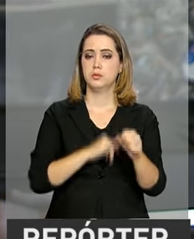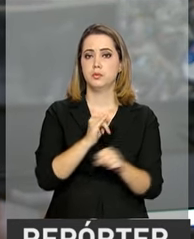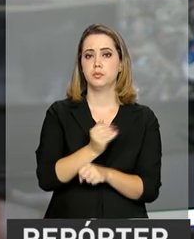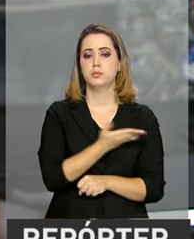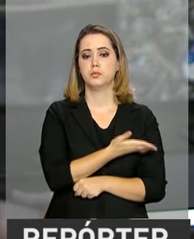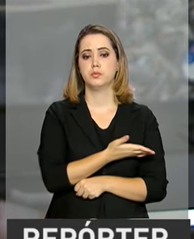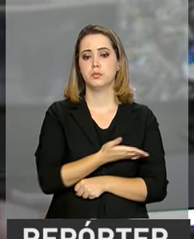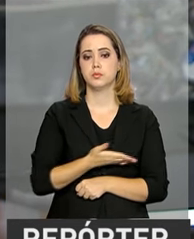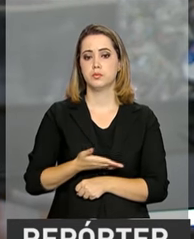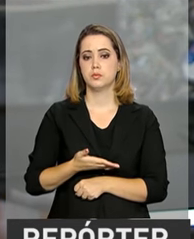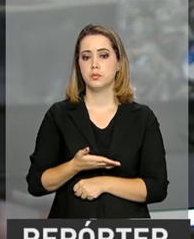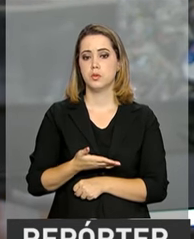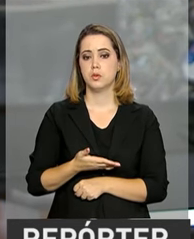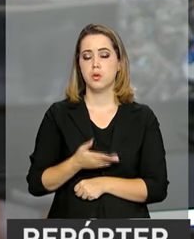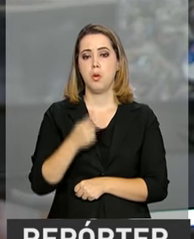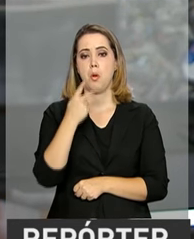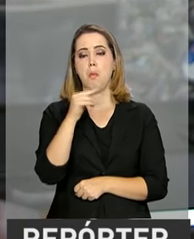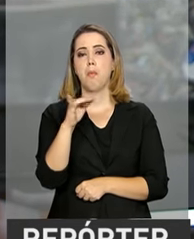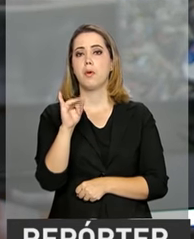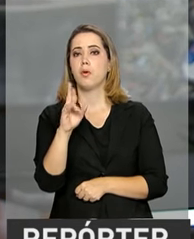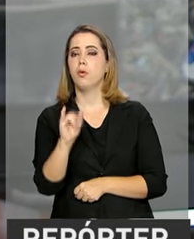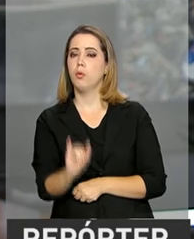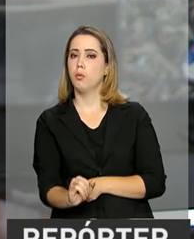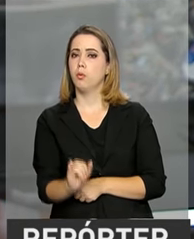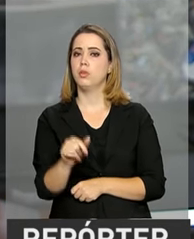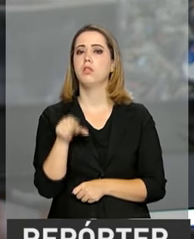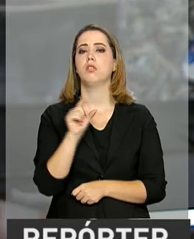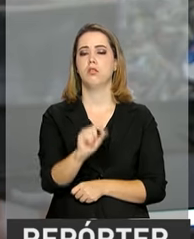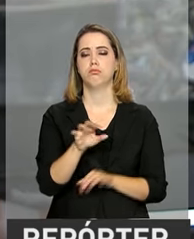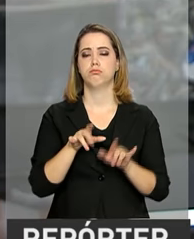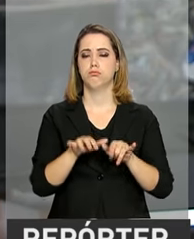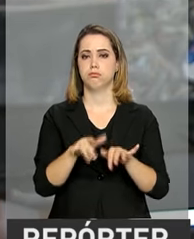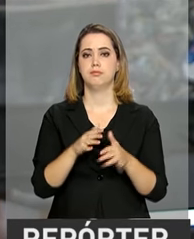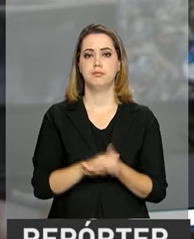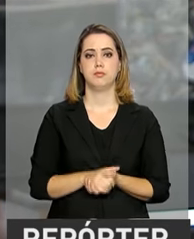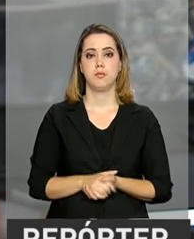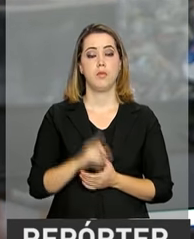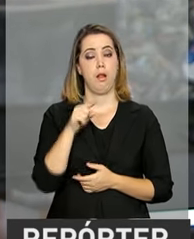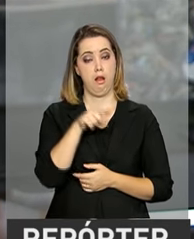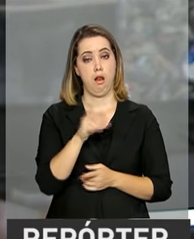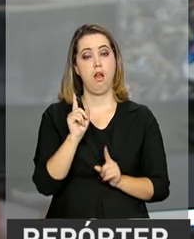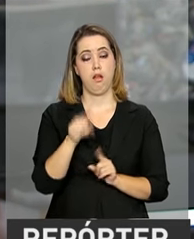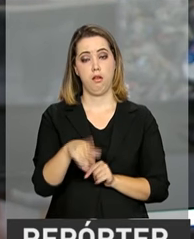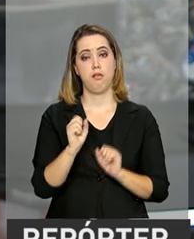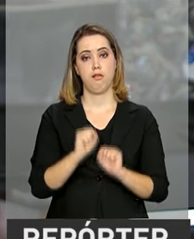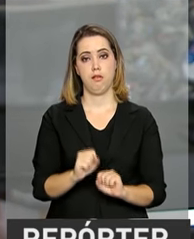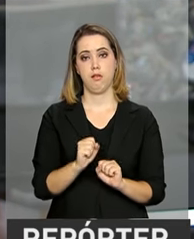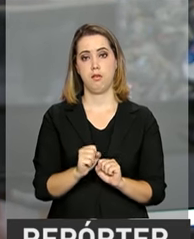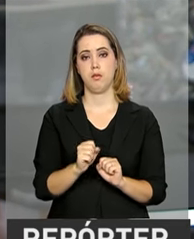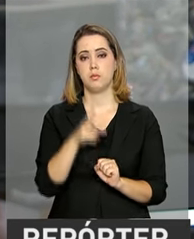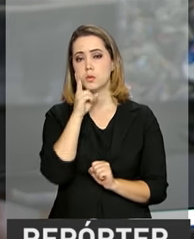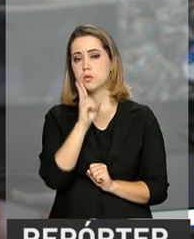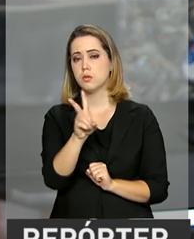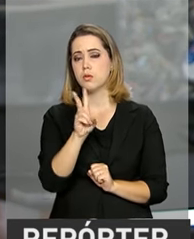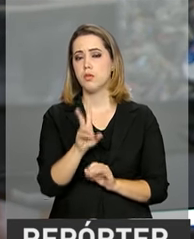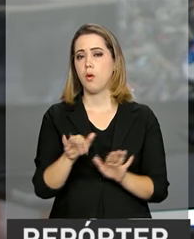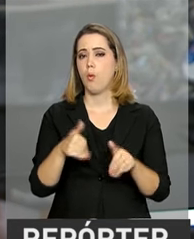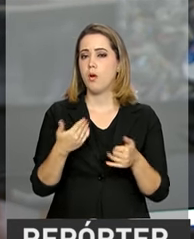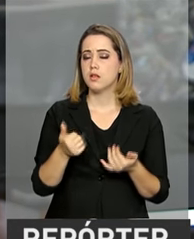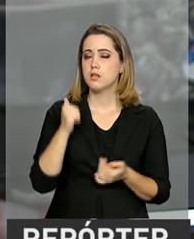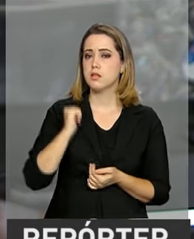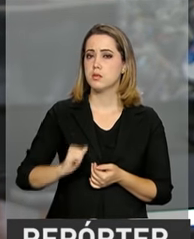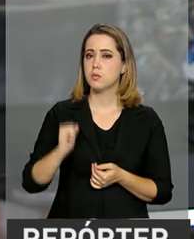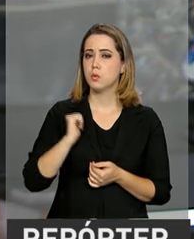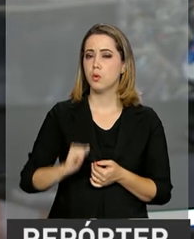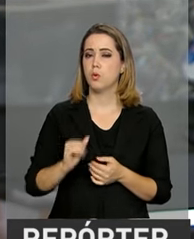no endereço siteprouni.mec.gov.br. Lá é possível fazer a consulta das bolsas